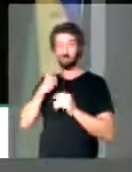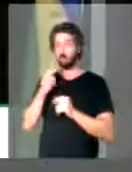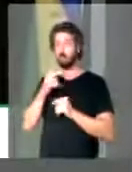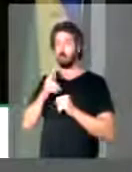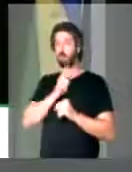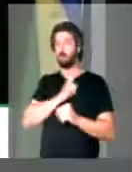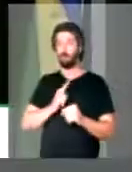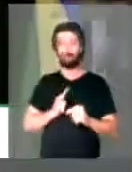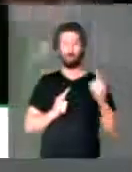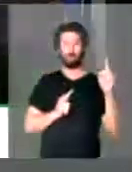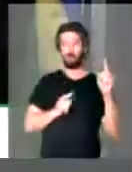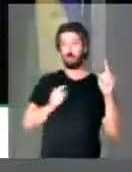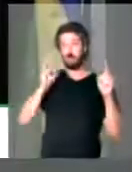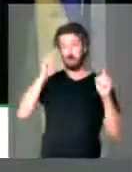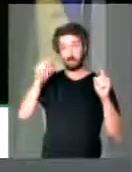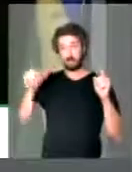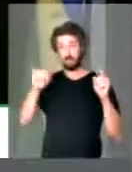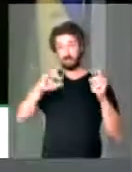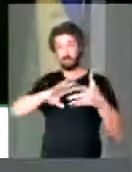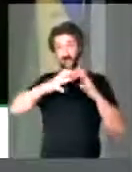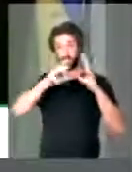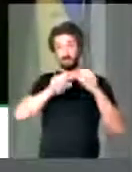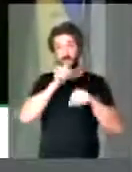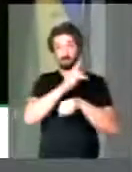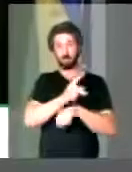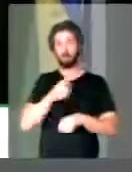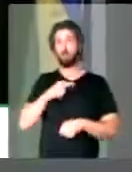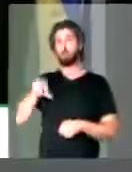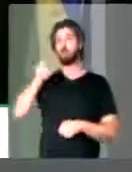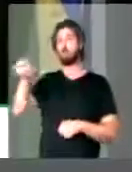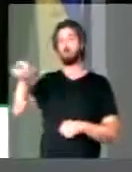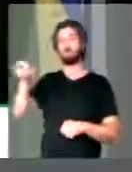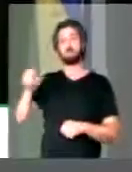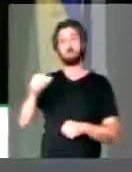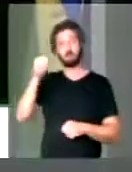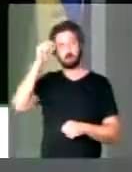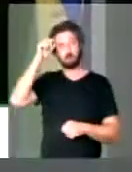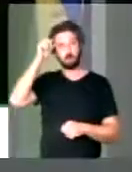o governo e a senhora, numa eventual reforma da Previdência, eu fico a senhora.